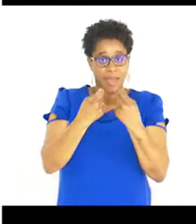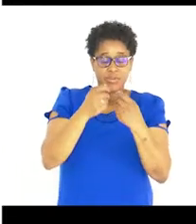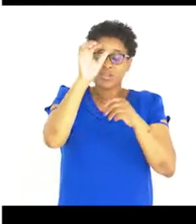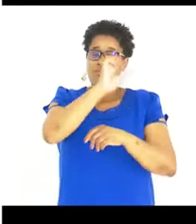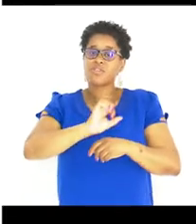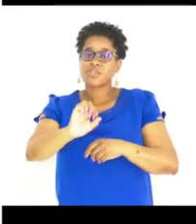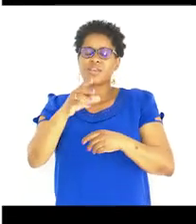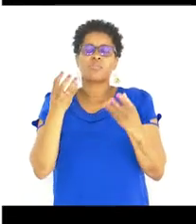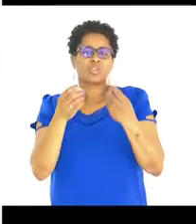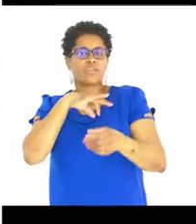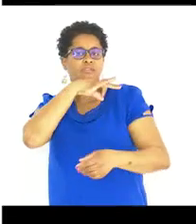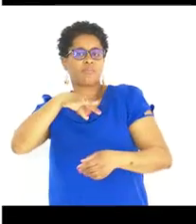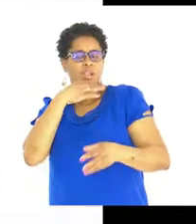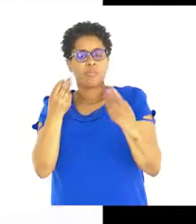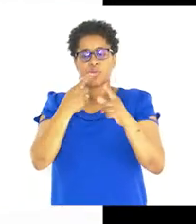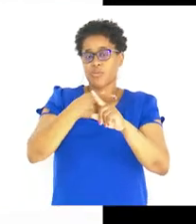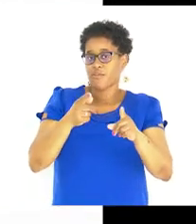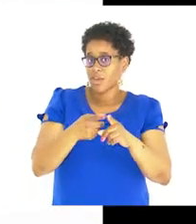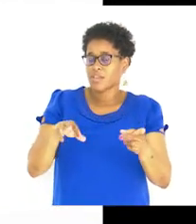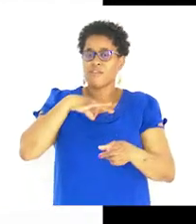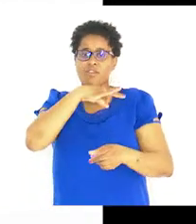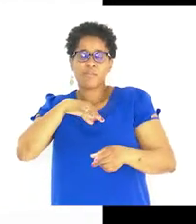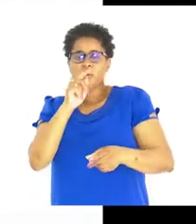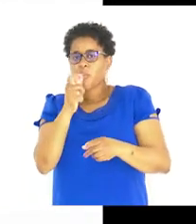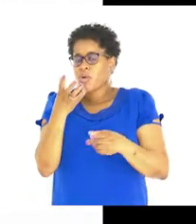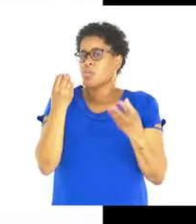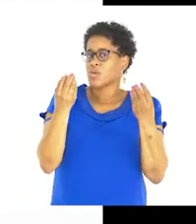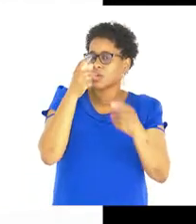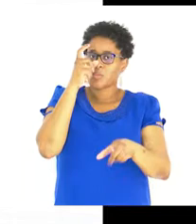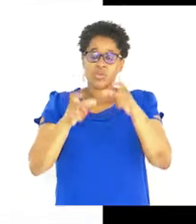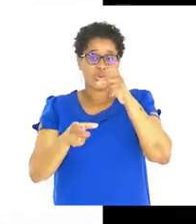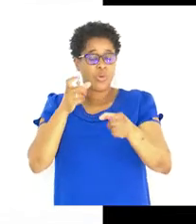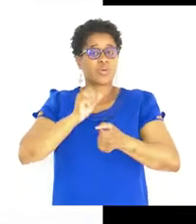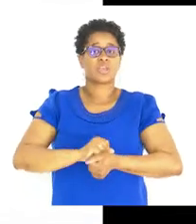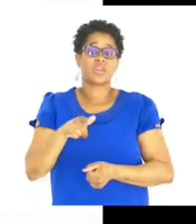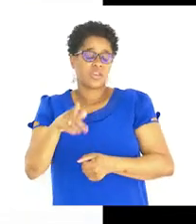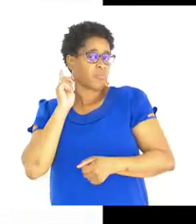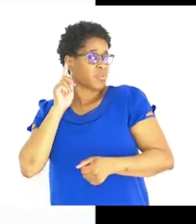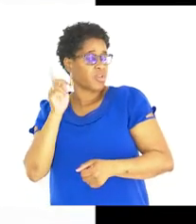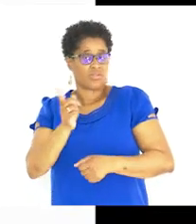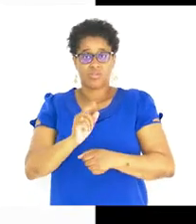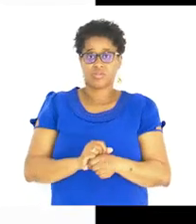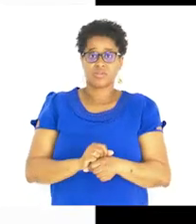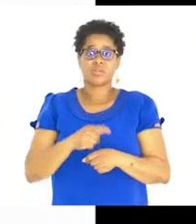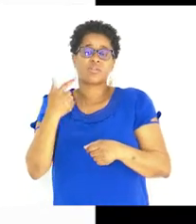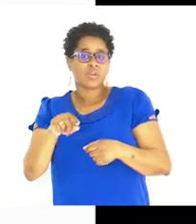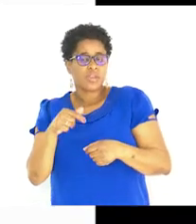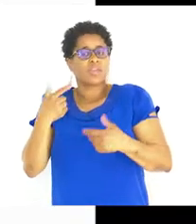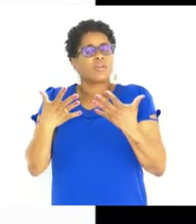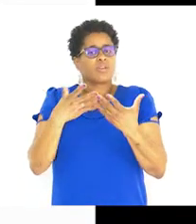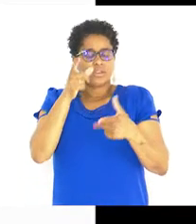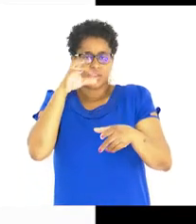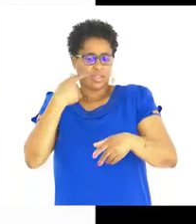Tantas famílias tão diferentes Famílias com pouca, com muita gente Isso não importa, o gostoso é ter